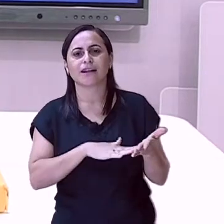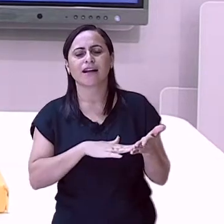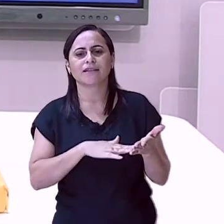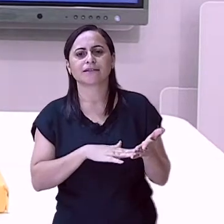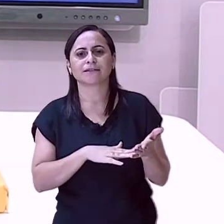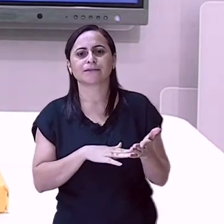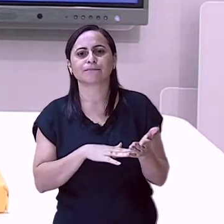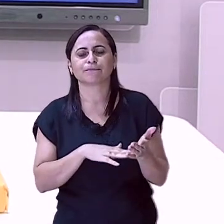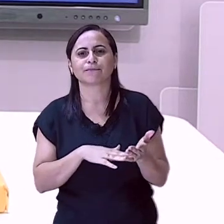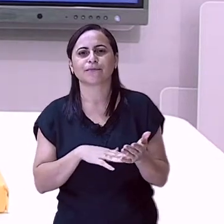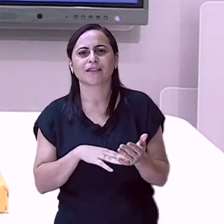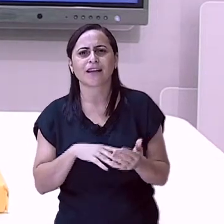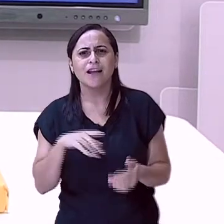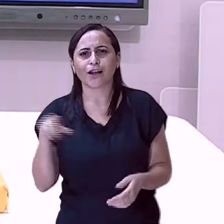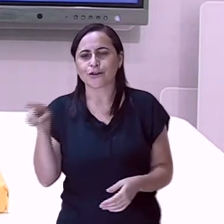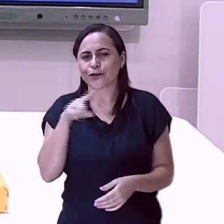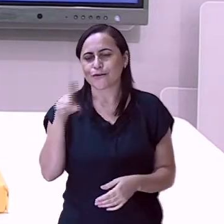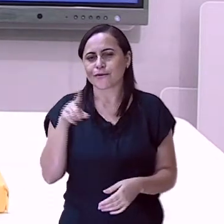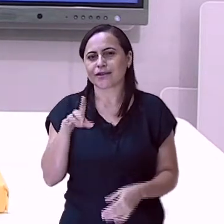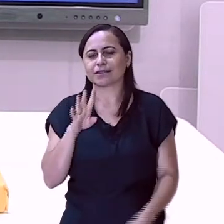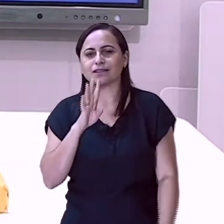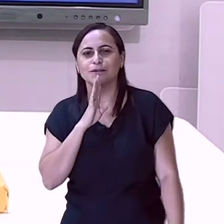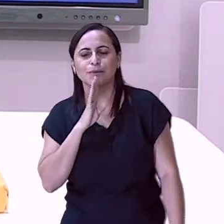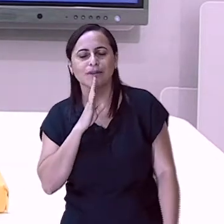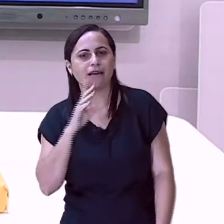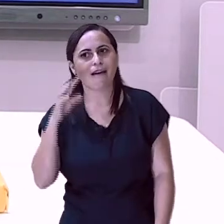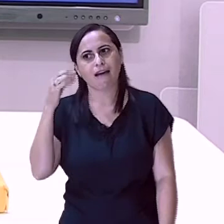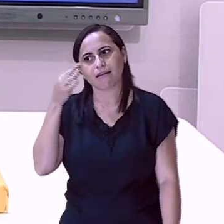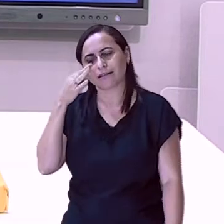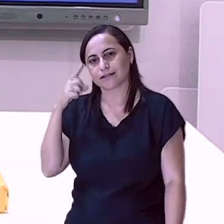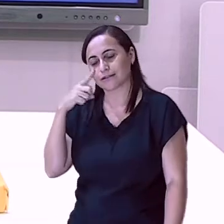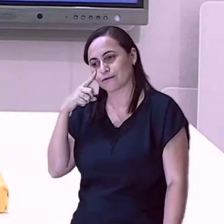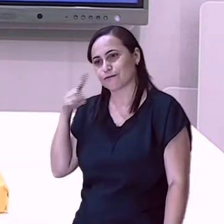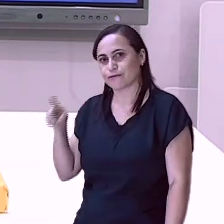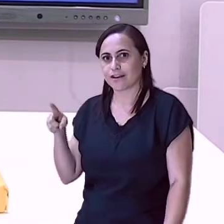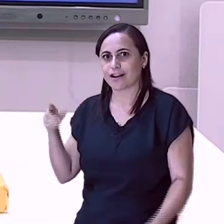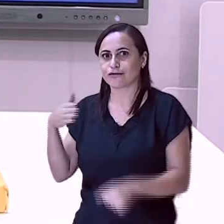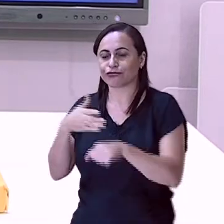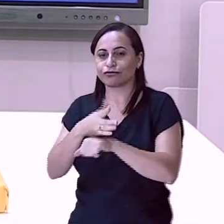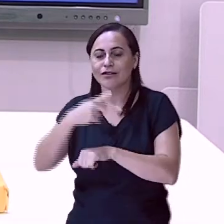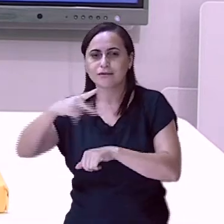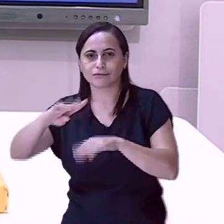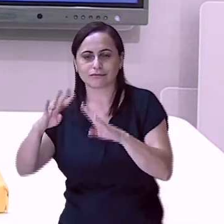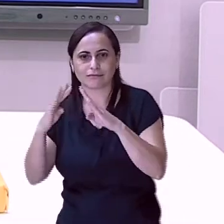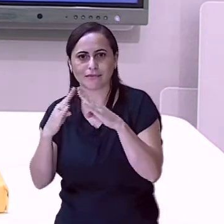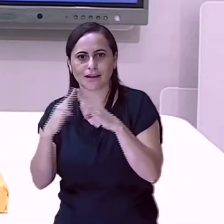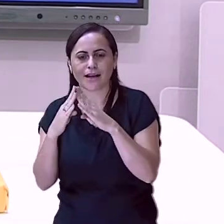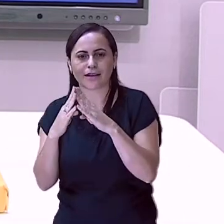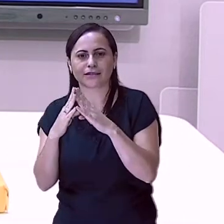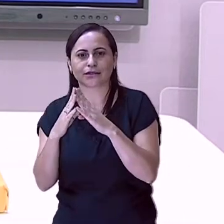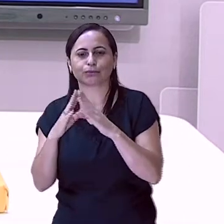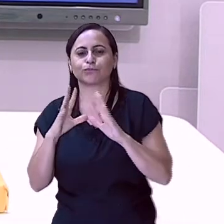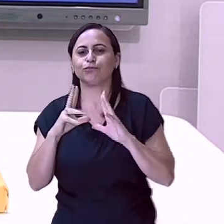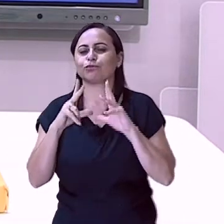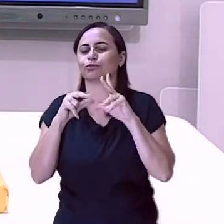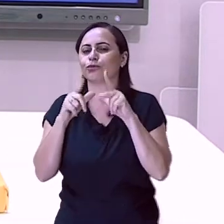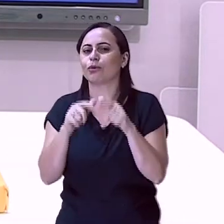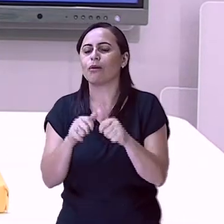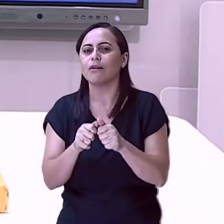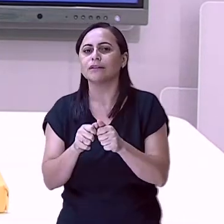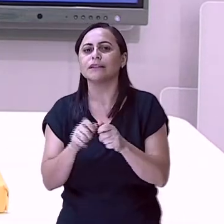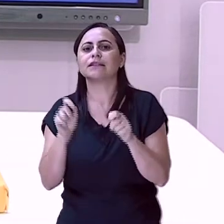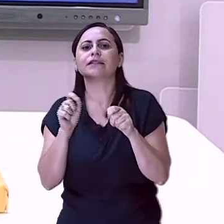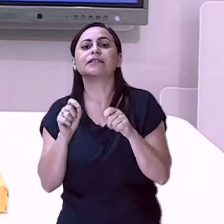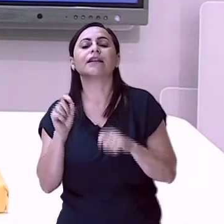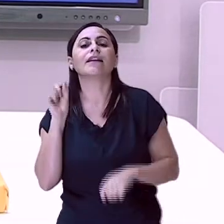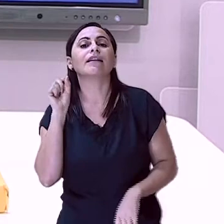atividades lindas que vocês aí veem, que chegam aí na sua casa, foram elaboradas,